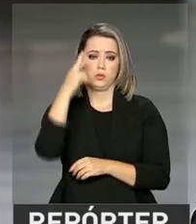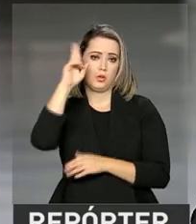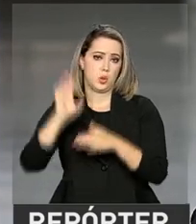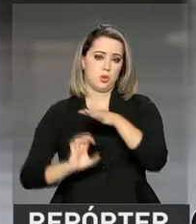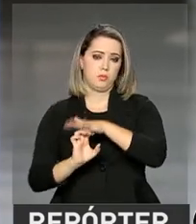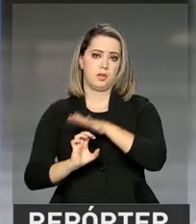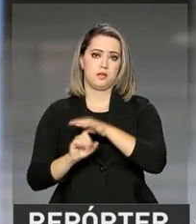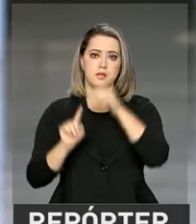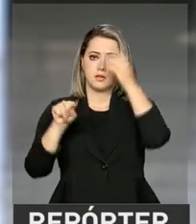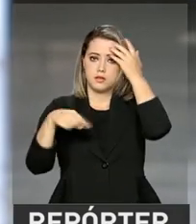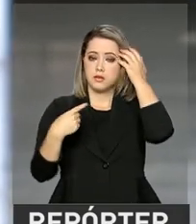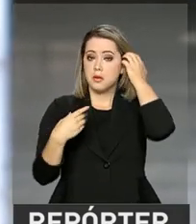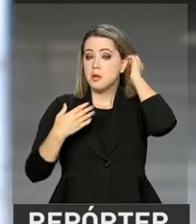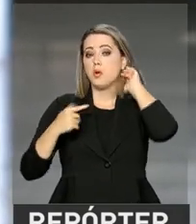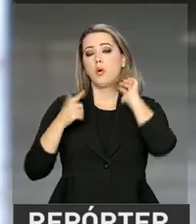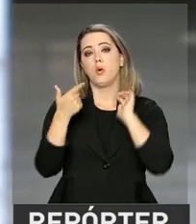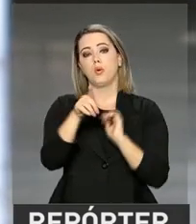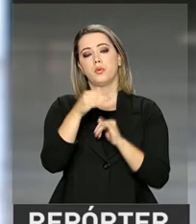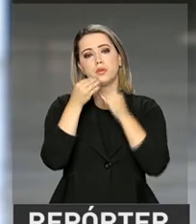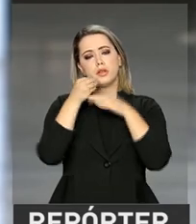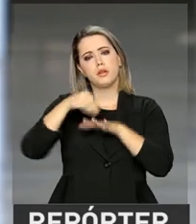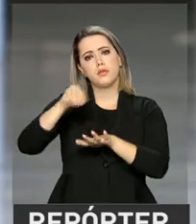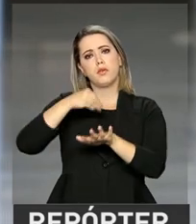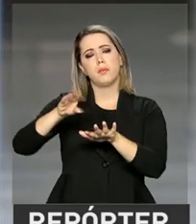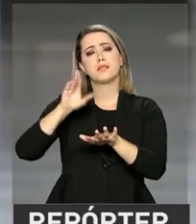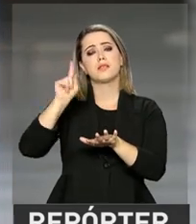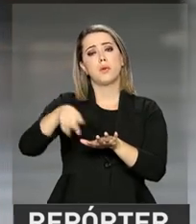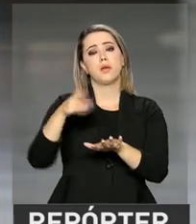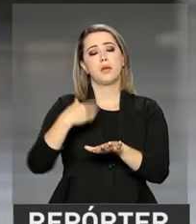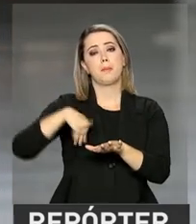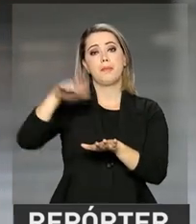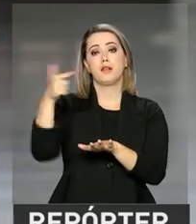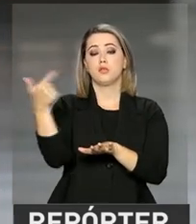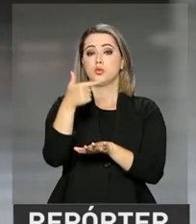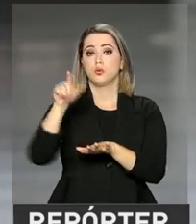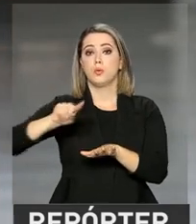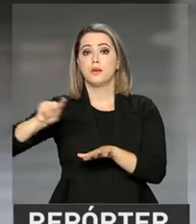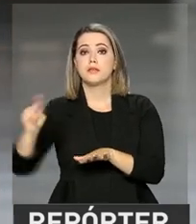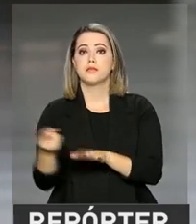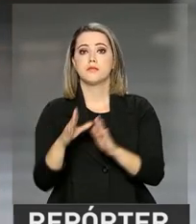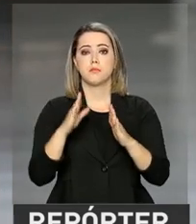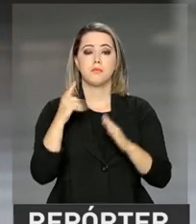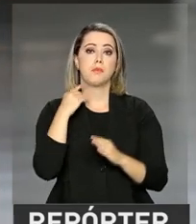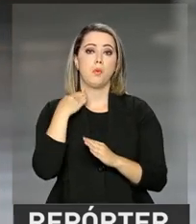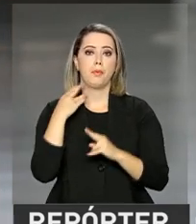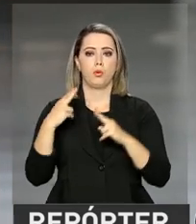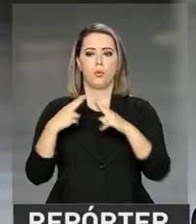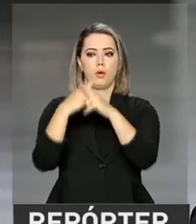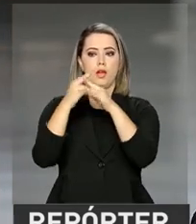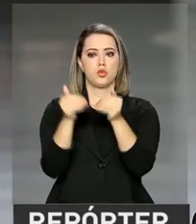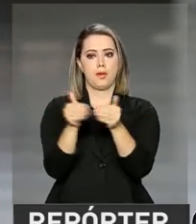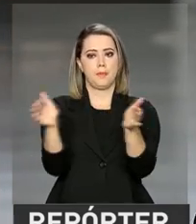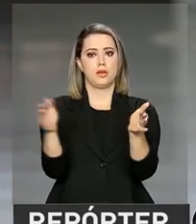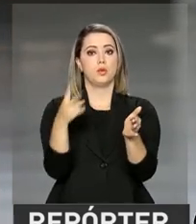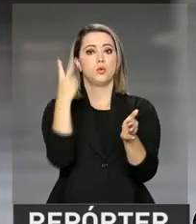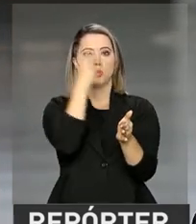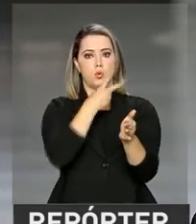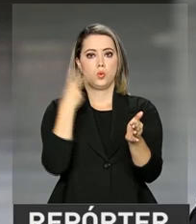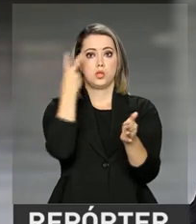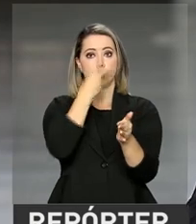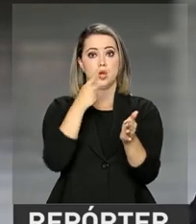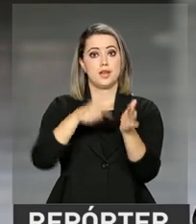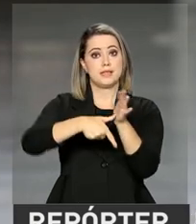mais de duas mil agências da Caixa Econômica Federal abriram hoje, duas horas mais cedo. Esse horário